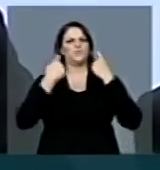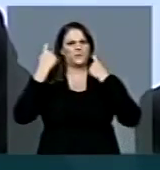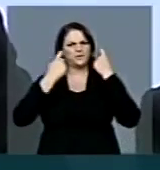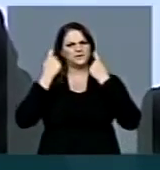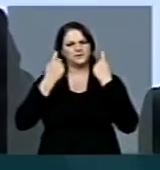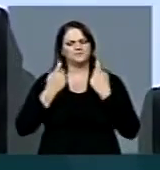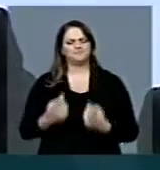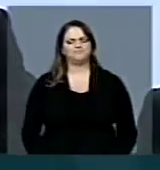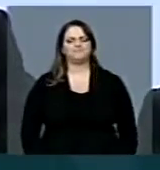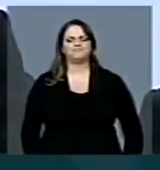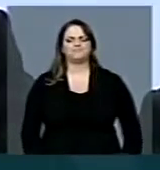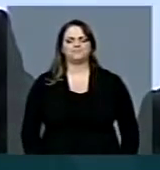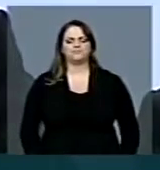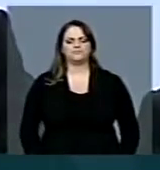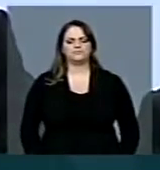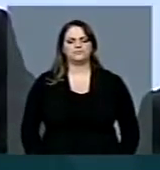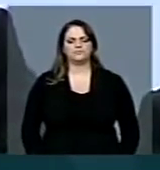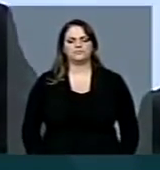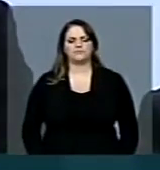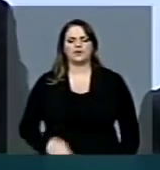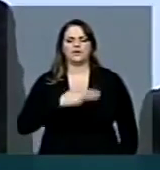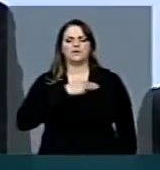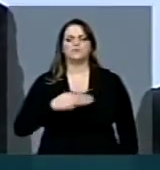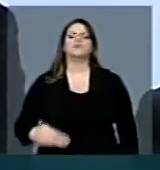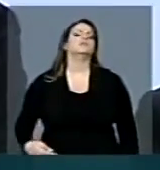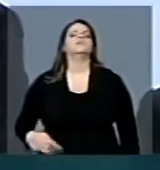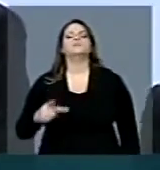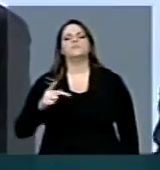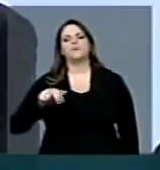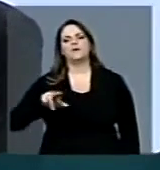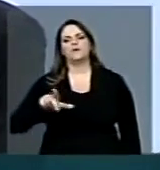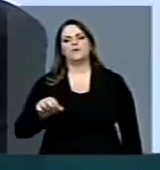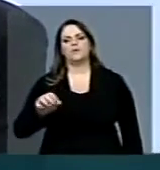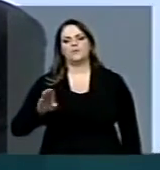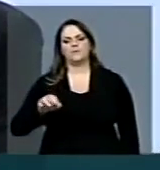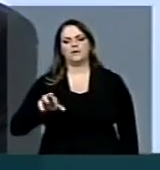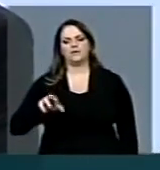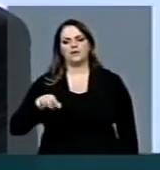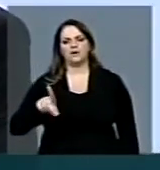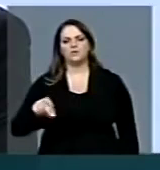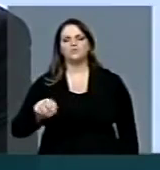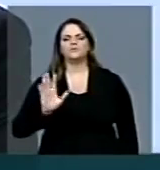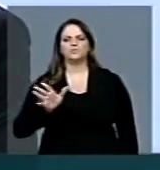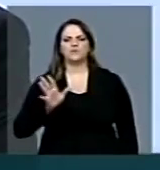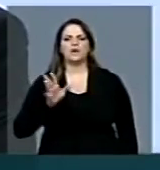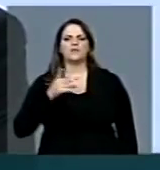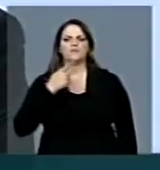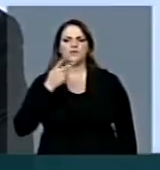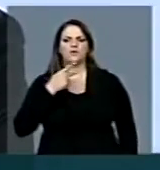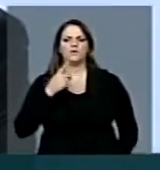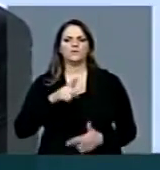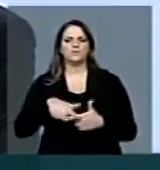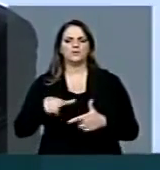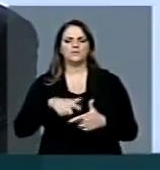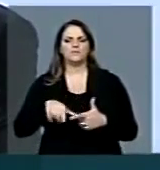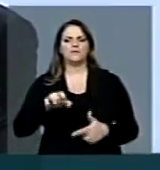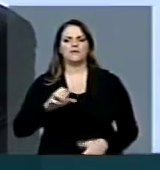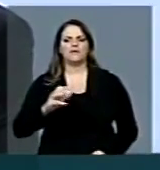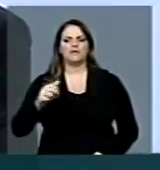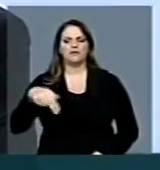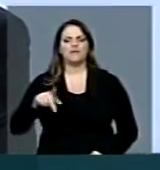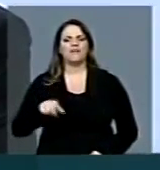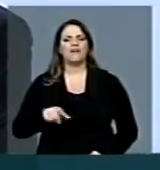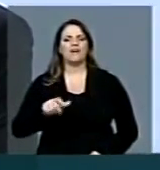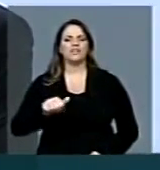Dito isto, eu acho que o ministro Paulo Bernardo já teve a oportunidade de falar sobre o problema da ICAM, que é a agência reguladora dos Estados